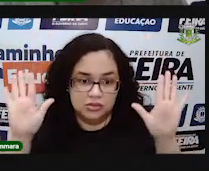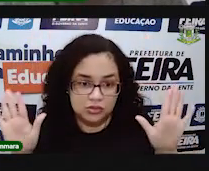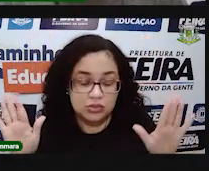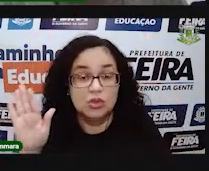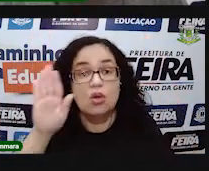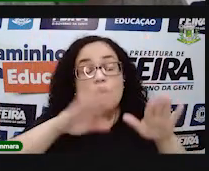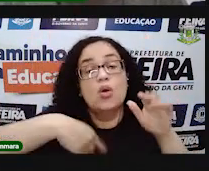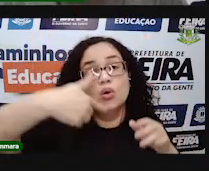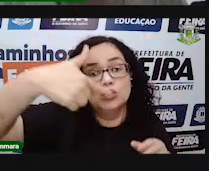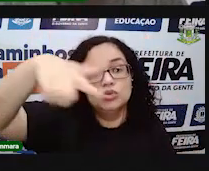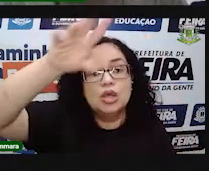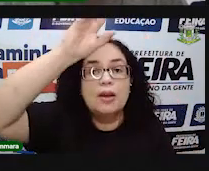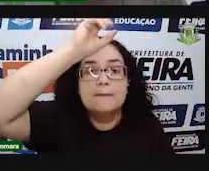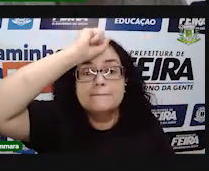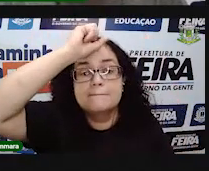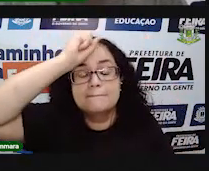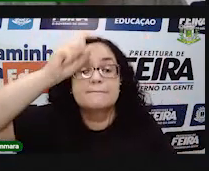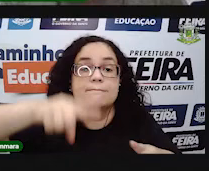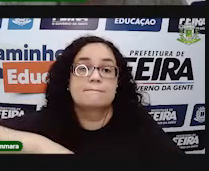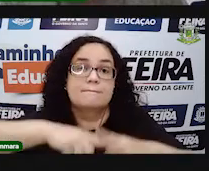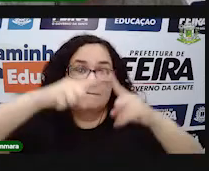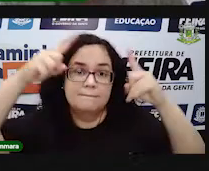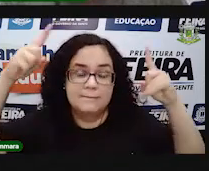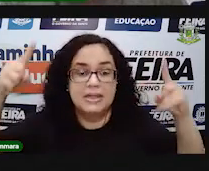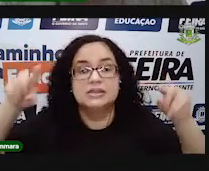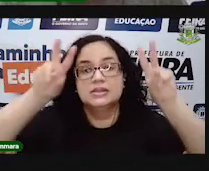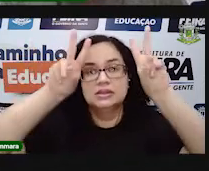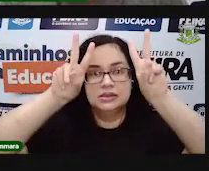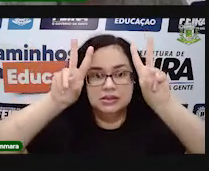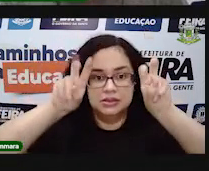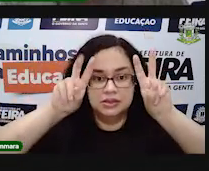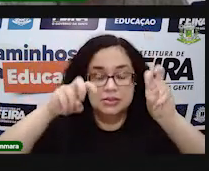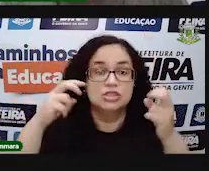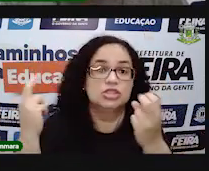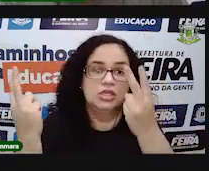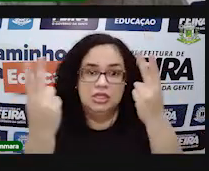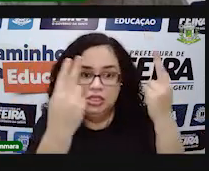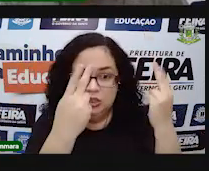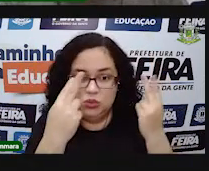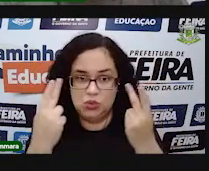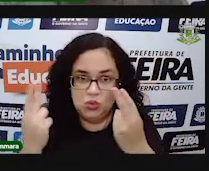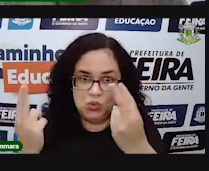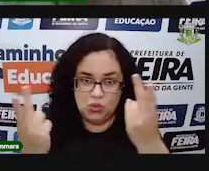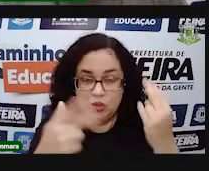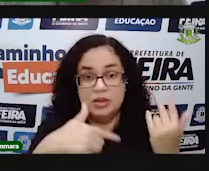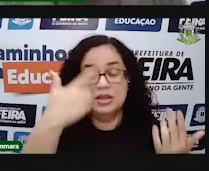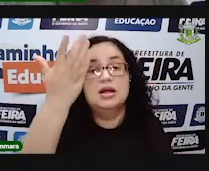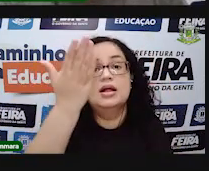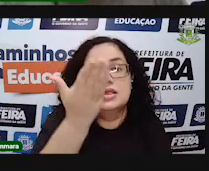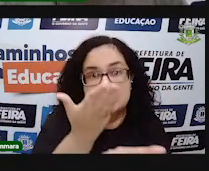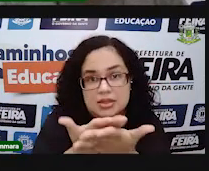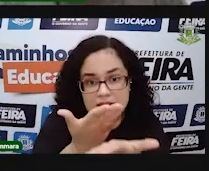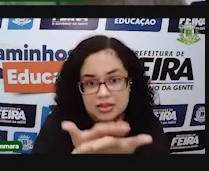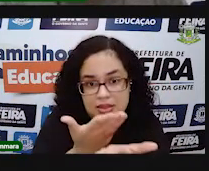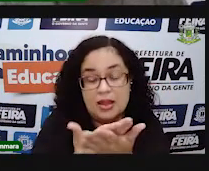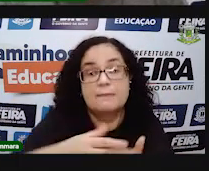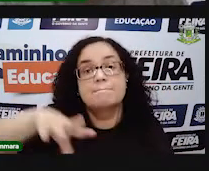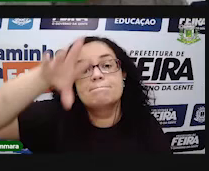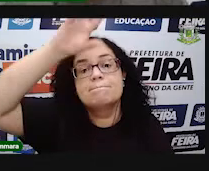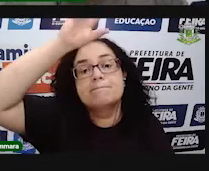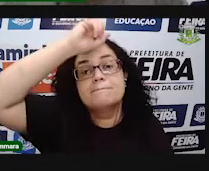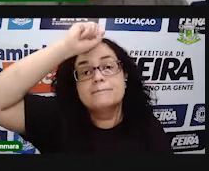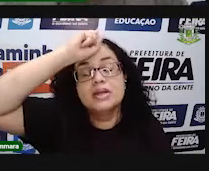anteriores. Claro, com uma outra proposta, com um novo tipo de aprendizado, mas a temática, ela será